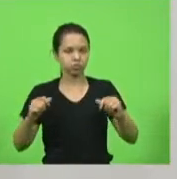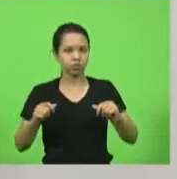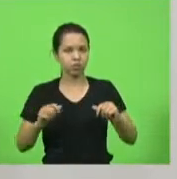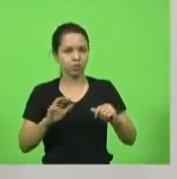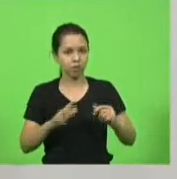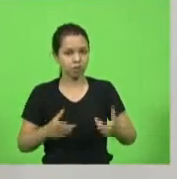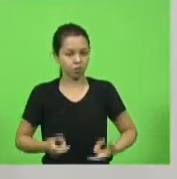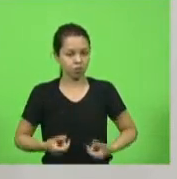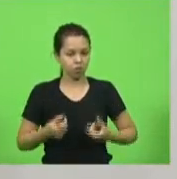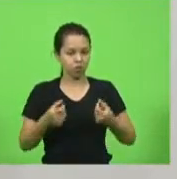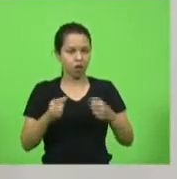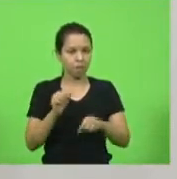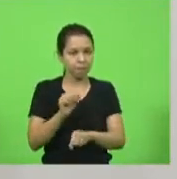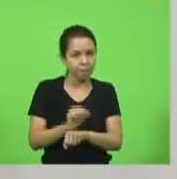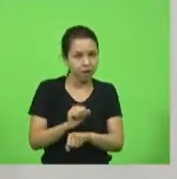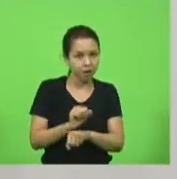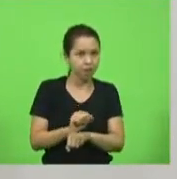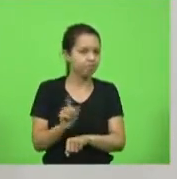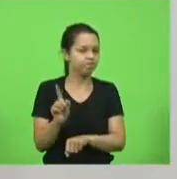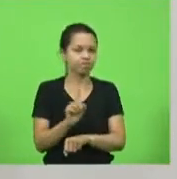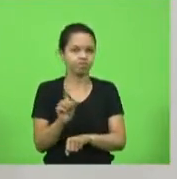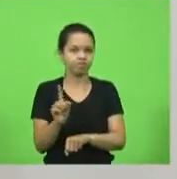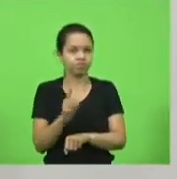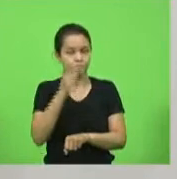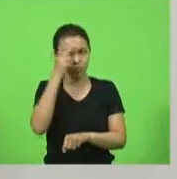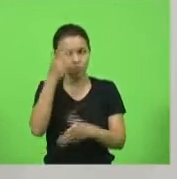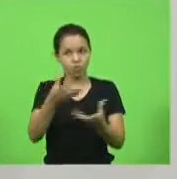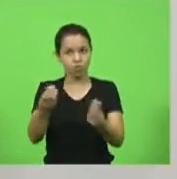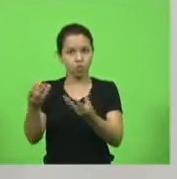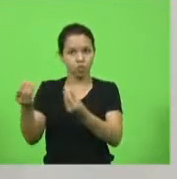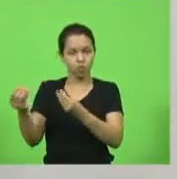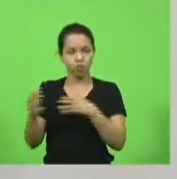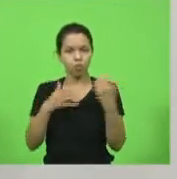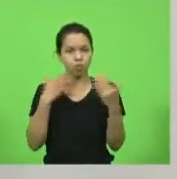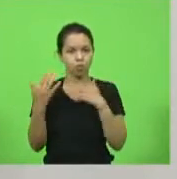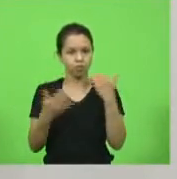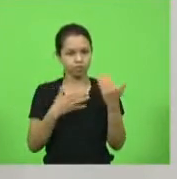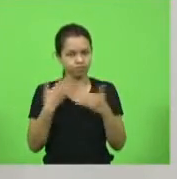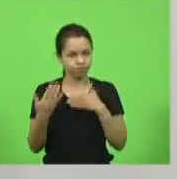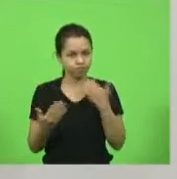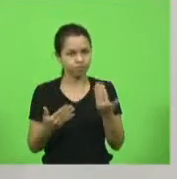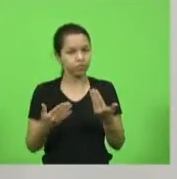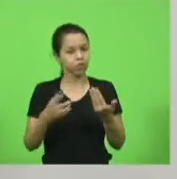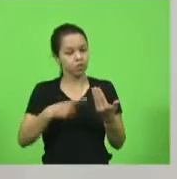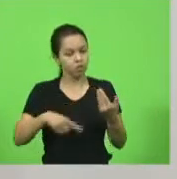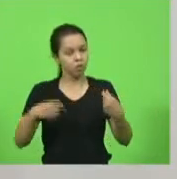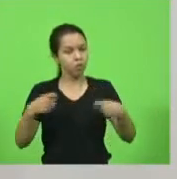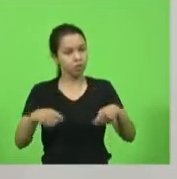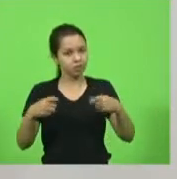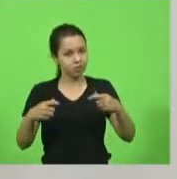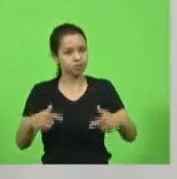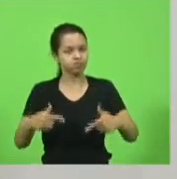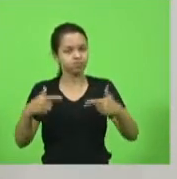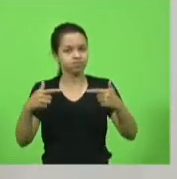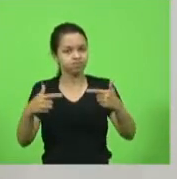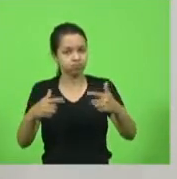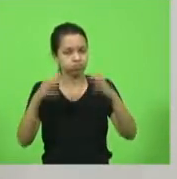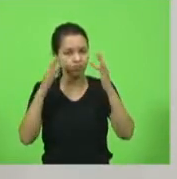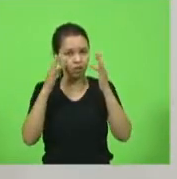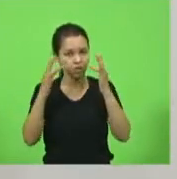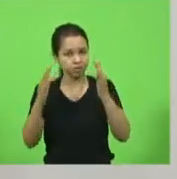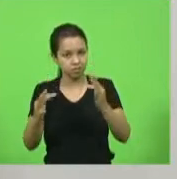segura ele não para muitas pessoas estão morrendo então nós precisamos dessa ação essa atenção